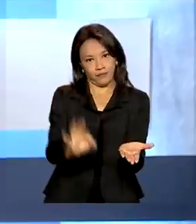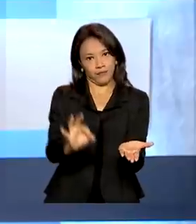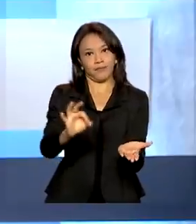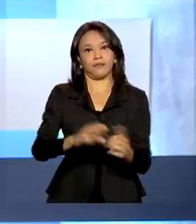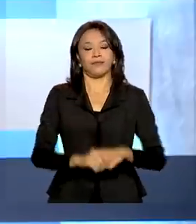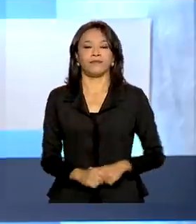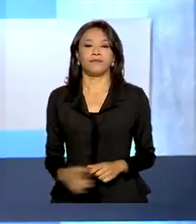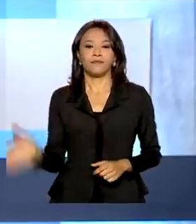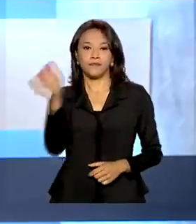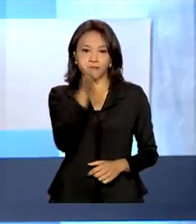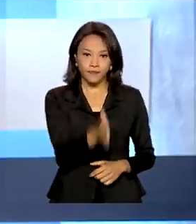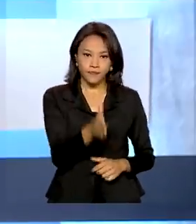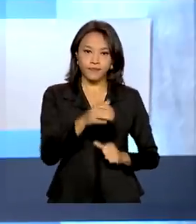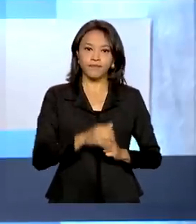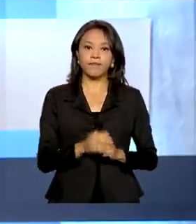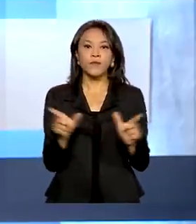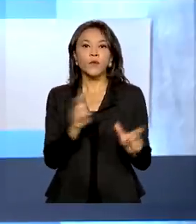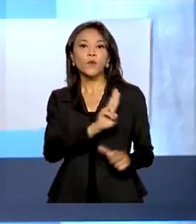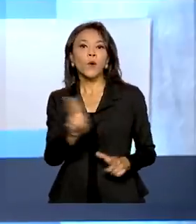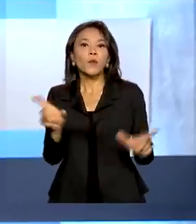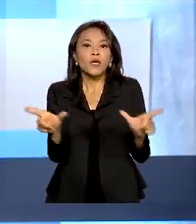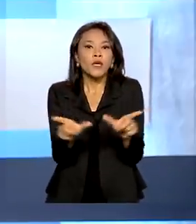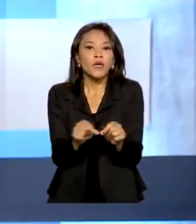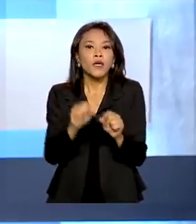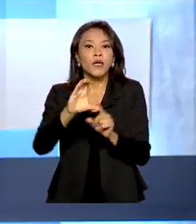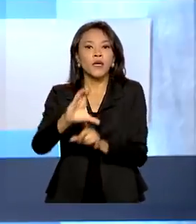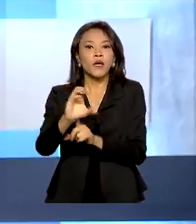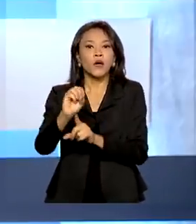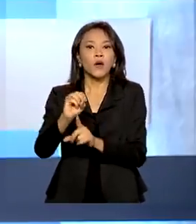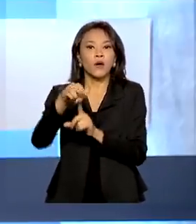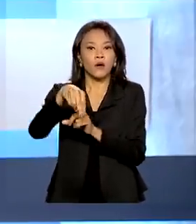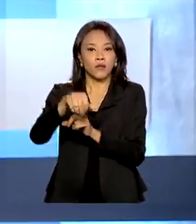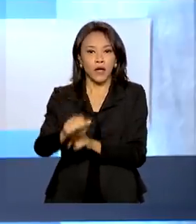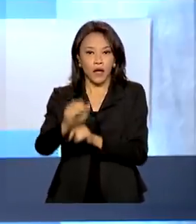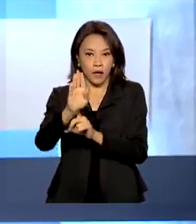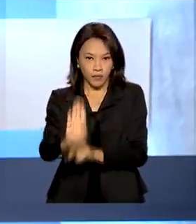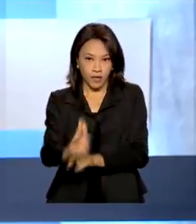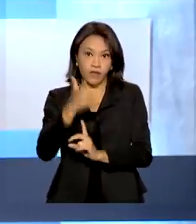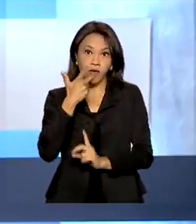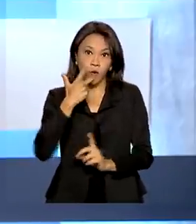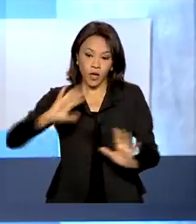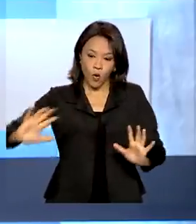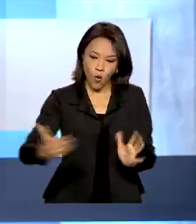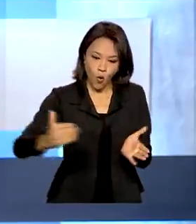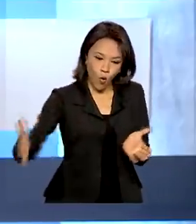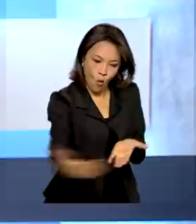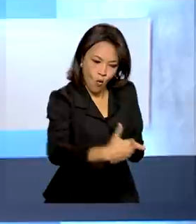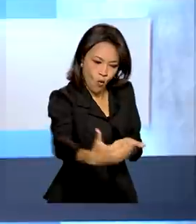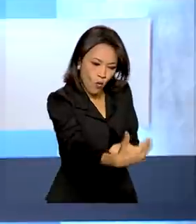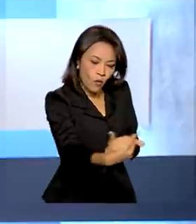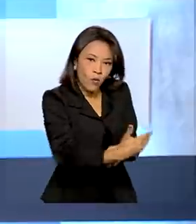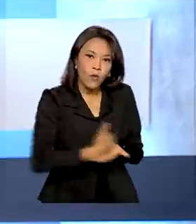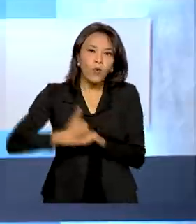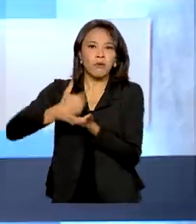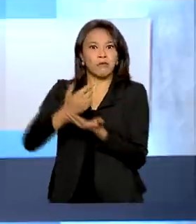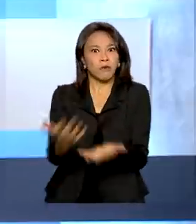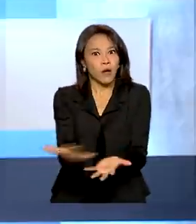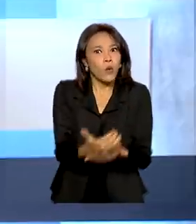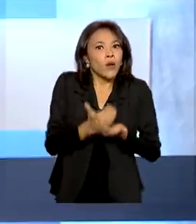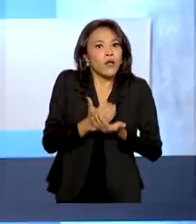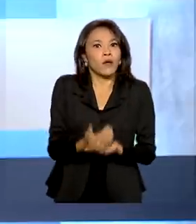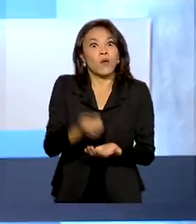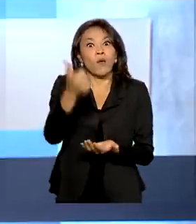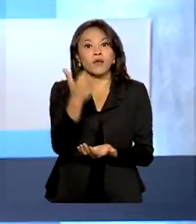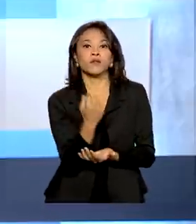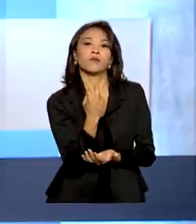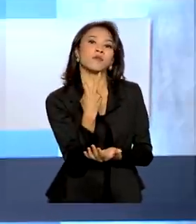A Companhia Nacional de Abastecimento, Conab, estima que a safra deste ano deve colher quase 285 milhões